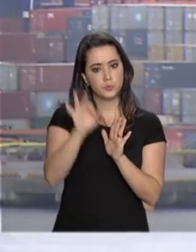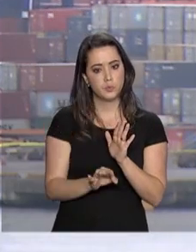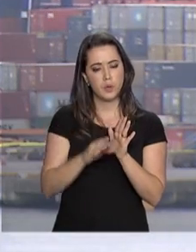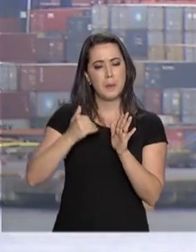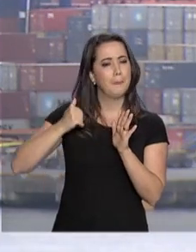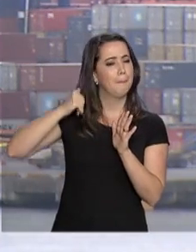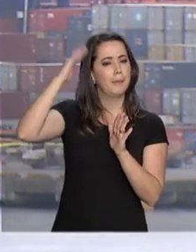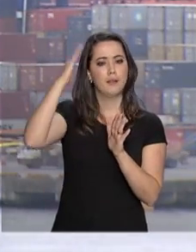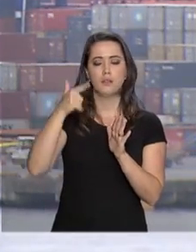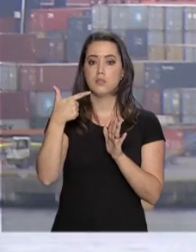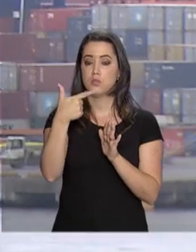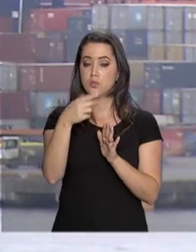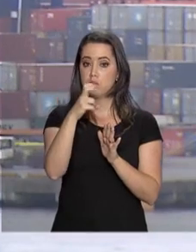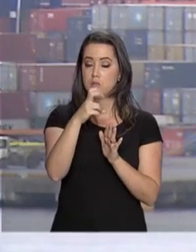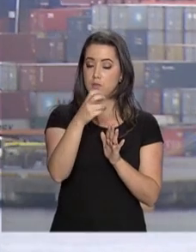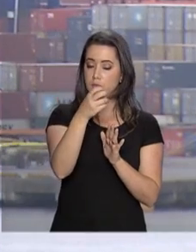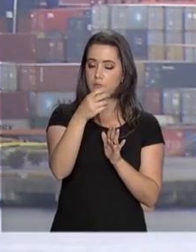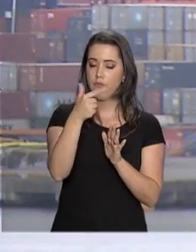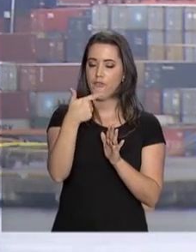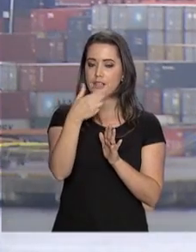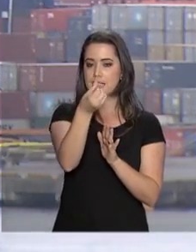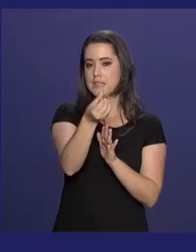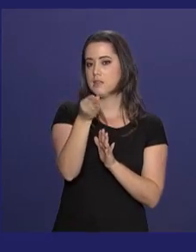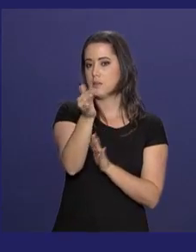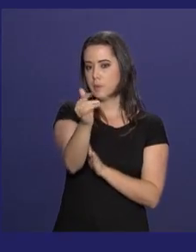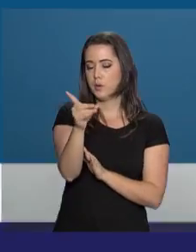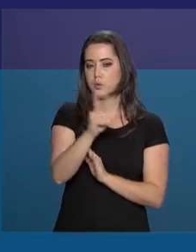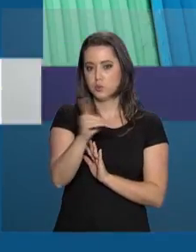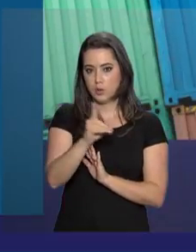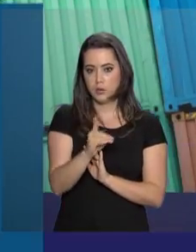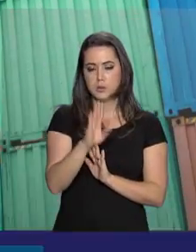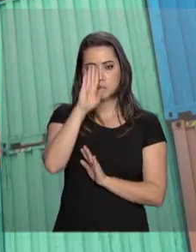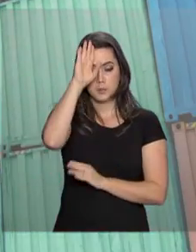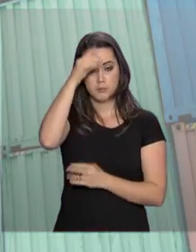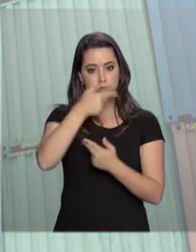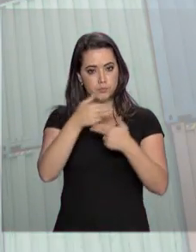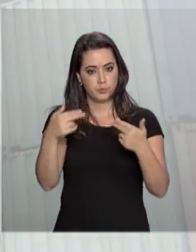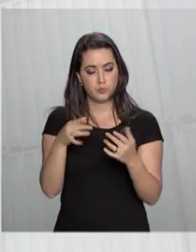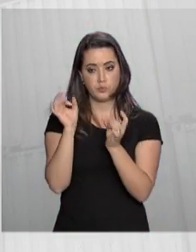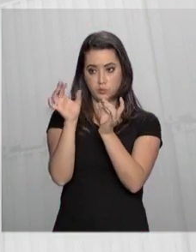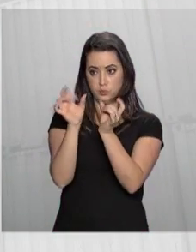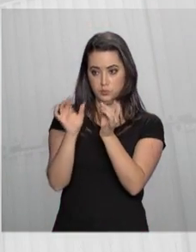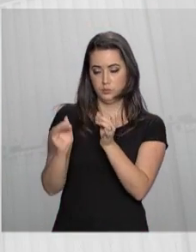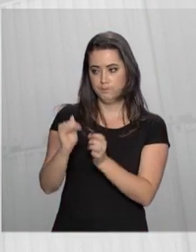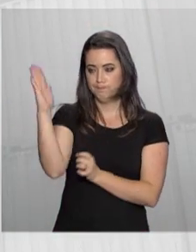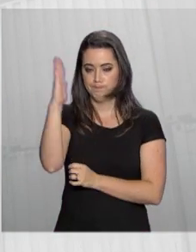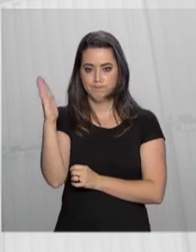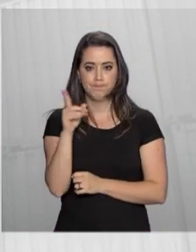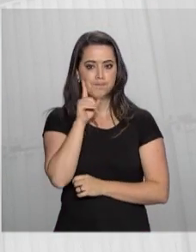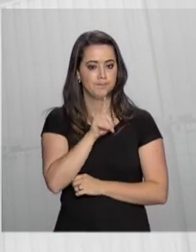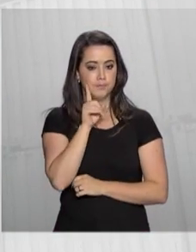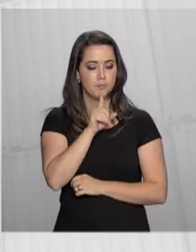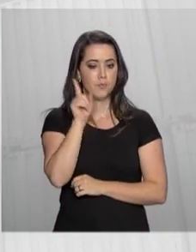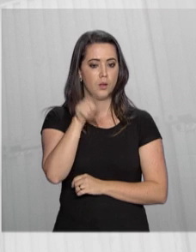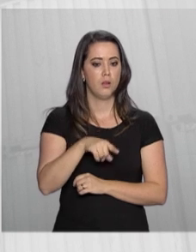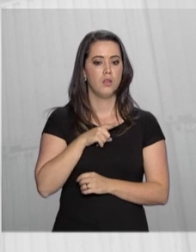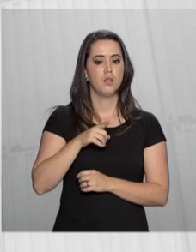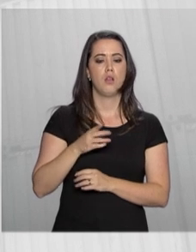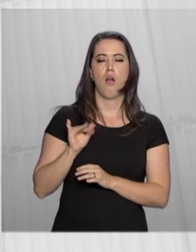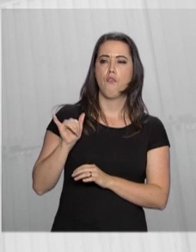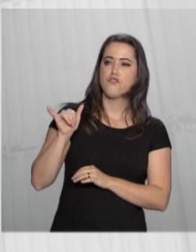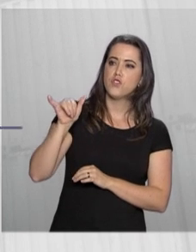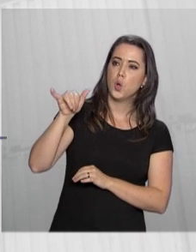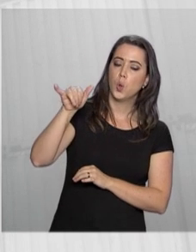ultrapassaram os 26 bilhões de dólares. Os principais produtos exportados para o mercado norte-americano são